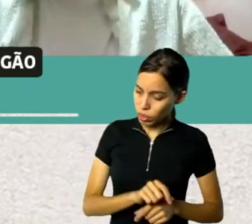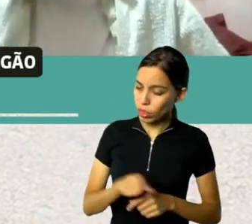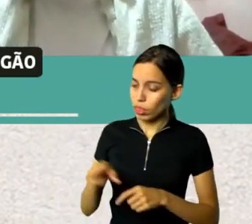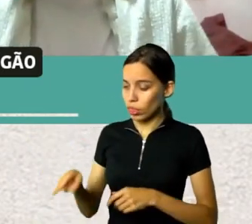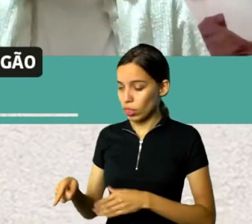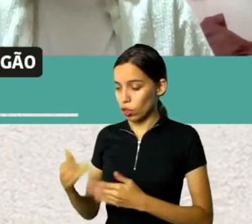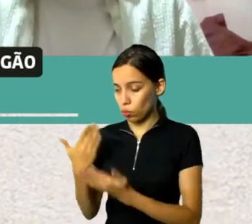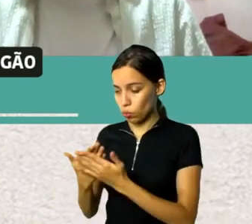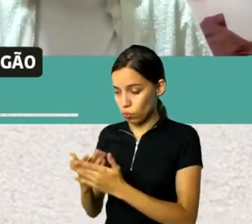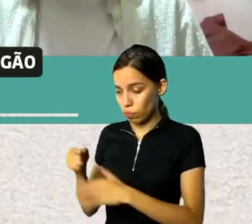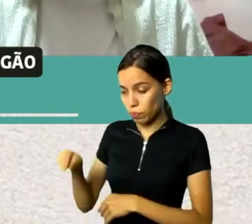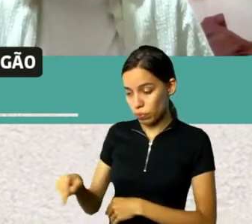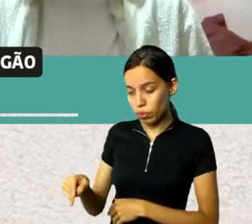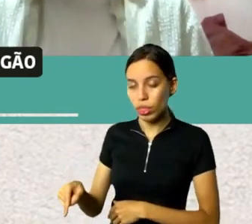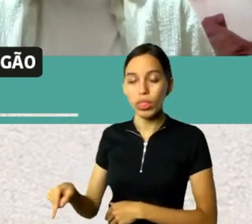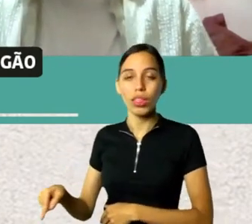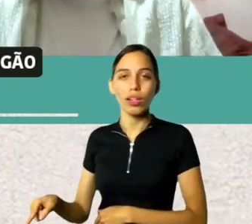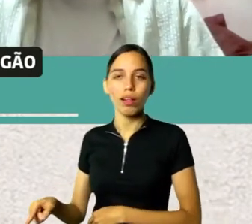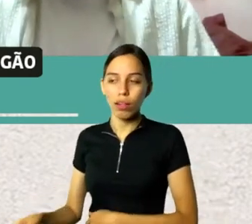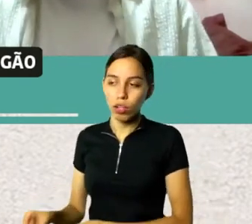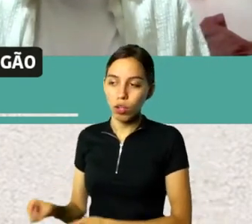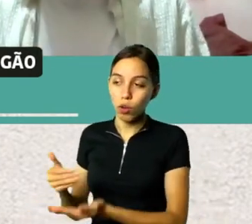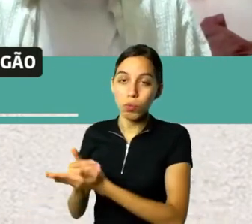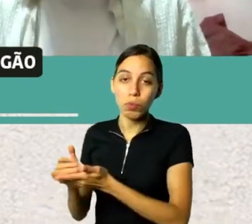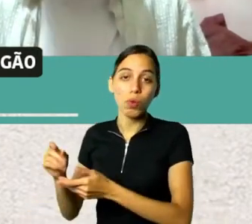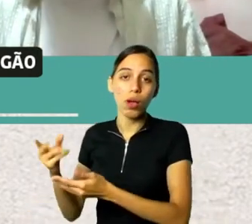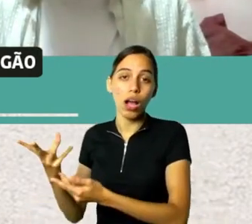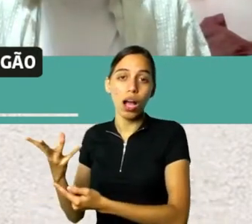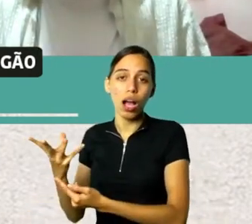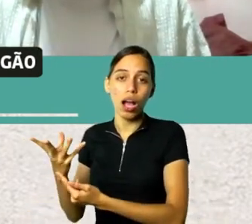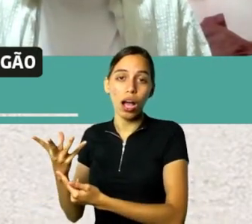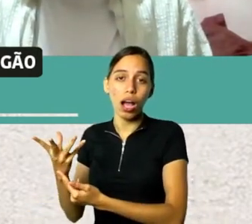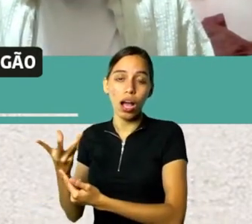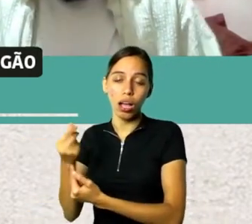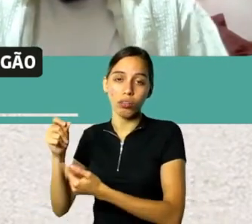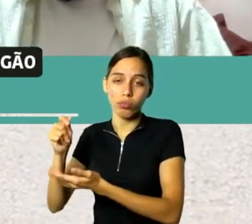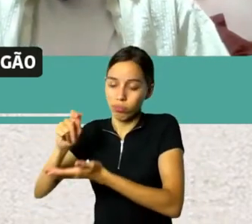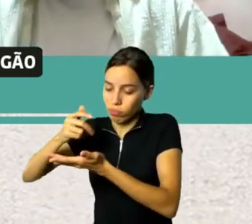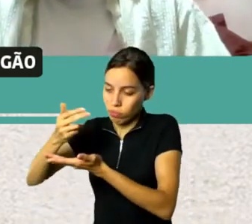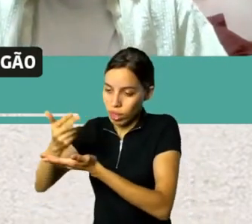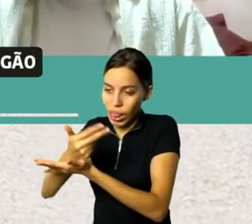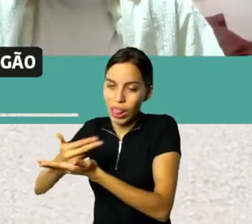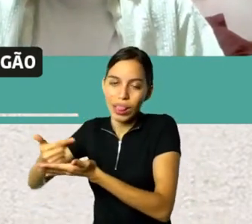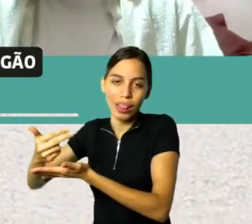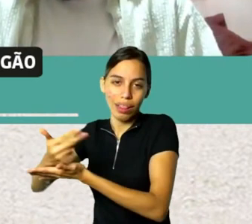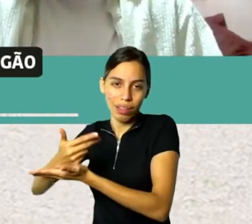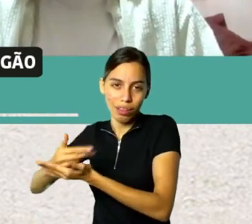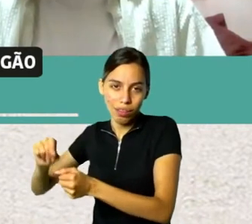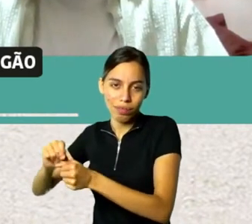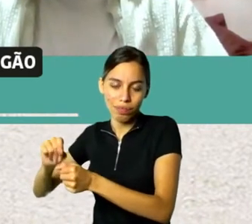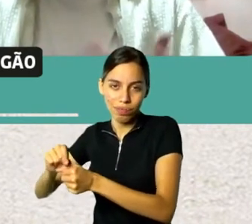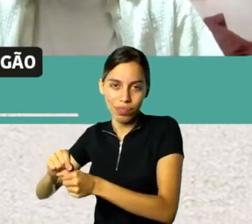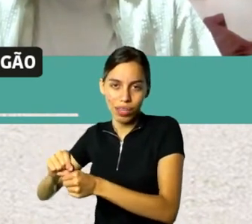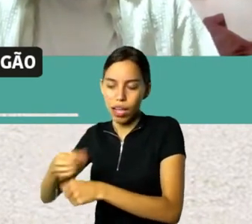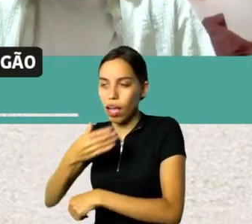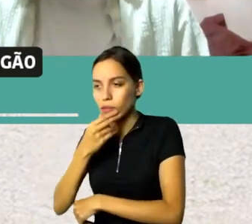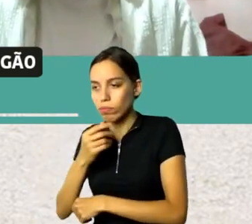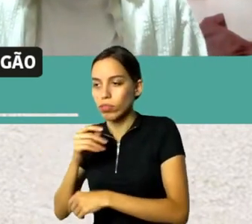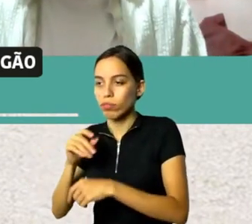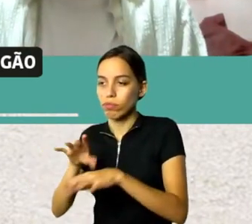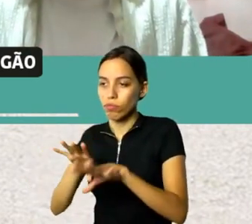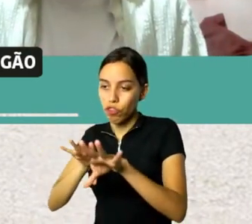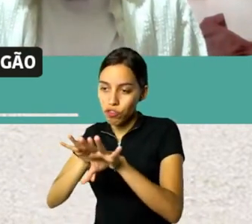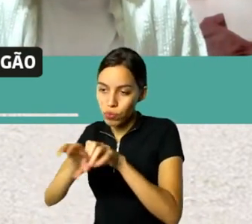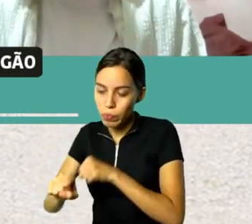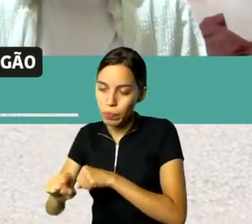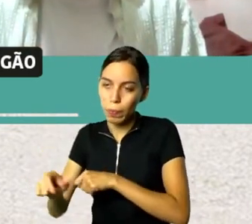e já tinha uma tendência ali ao desenho, e acabou, ele acabou fazendo a faculdade durante um bom tempo,